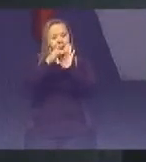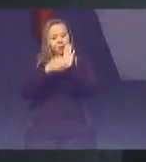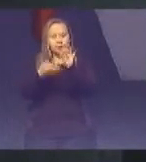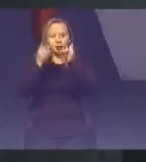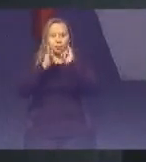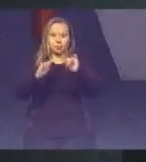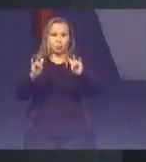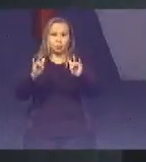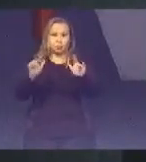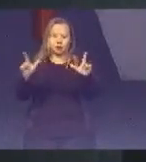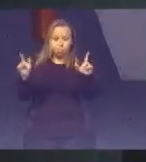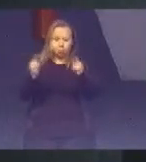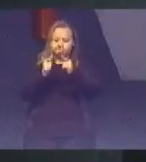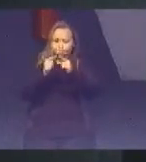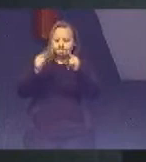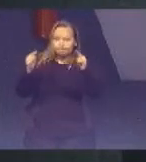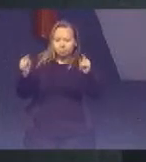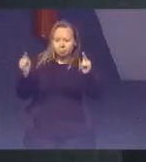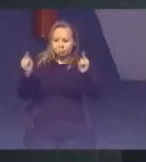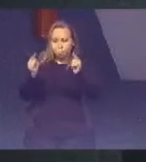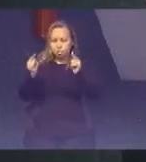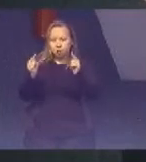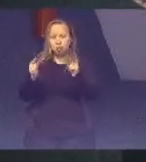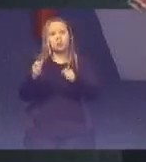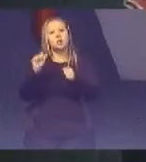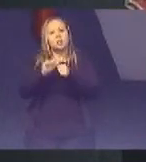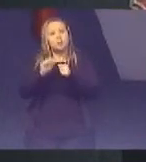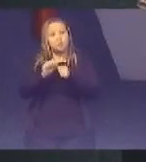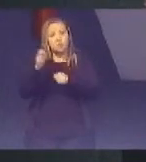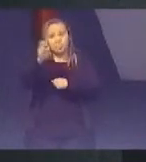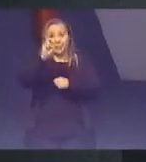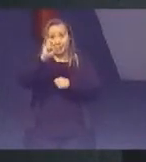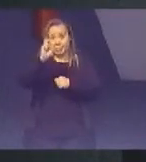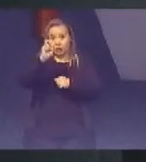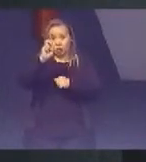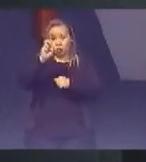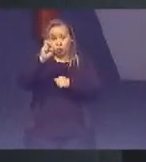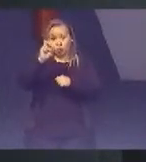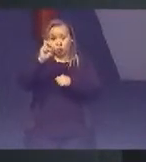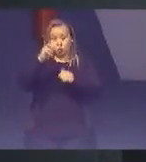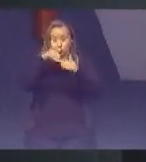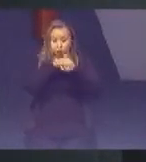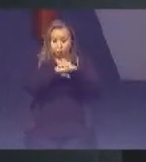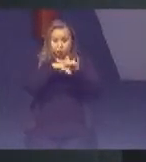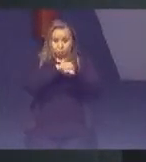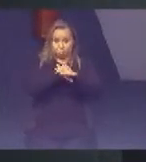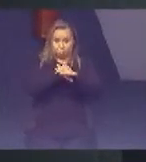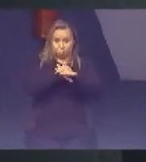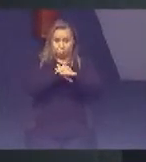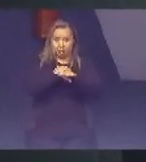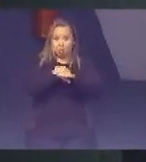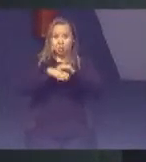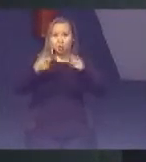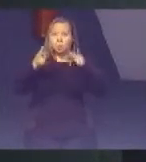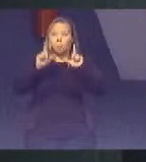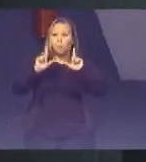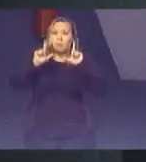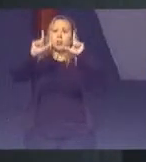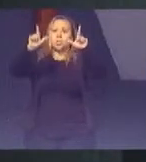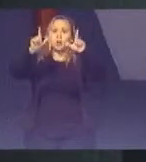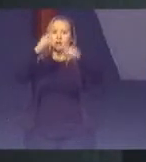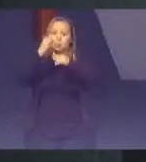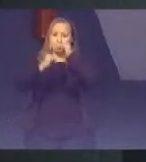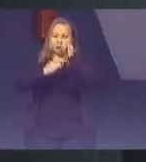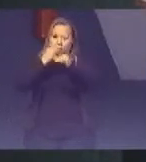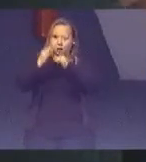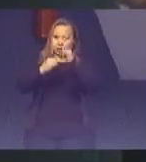de medir E fizemos também Cinco cases De BI Que são painéis Interativos E